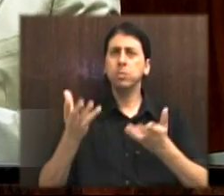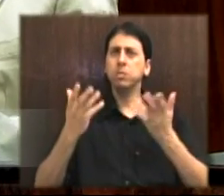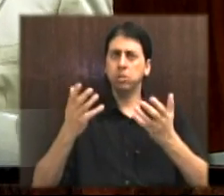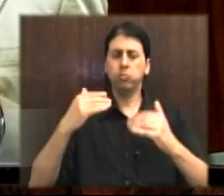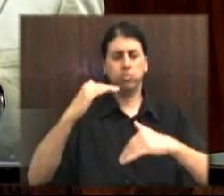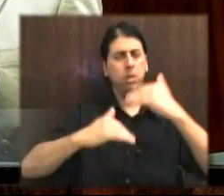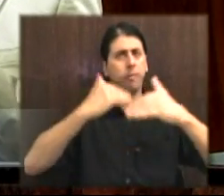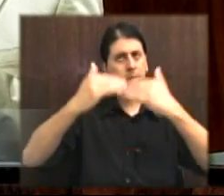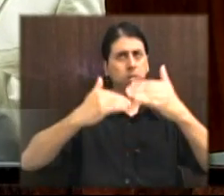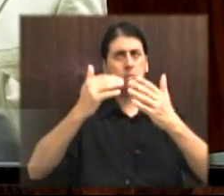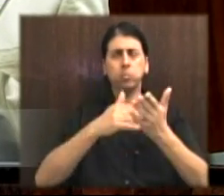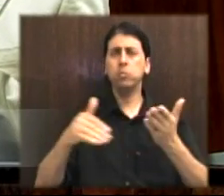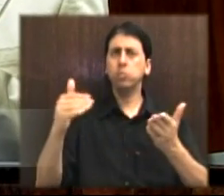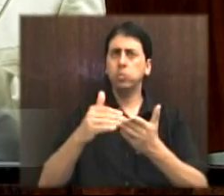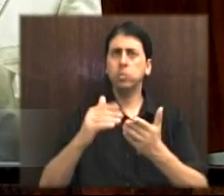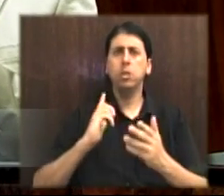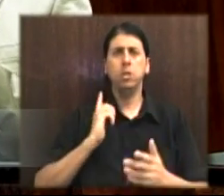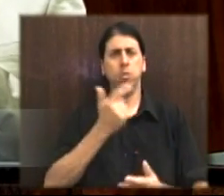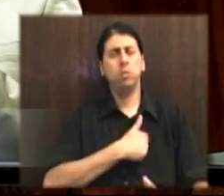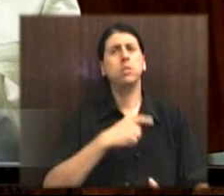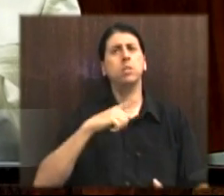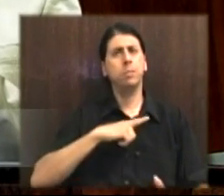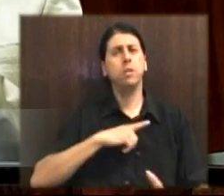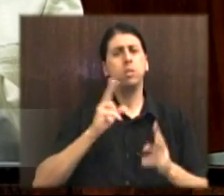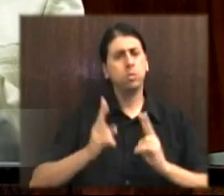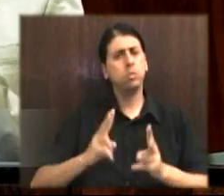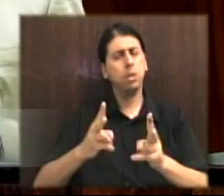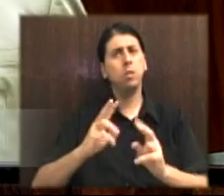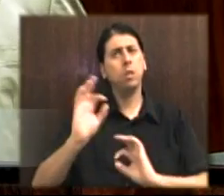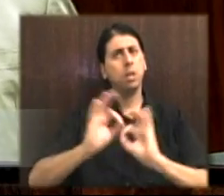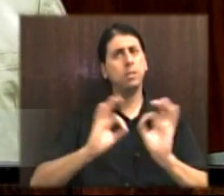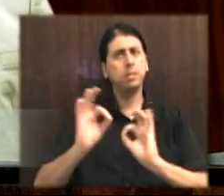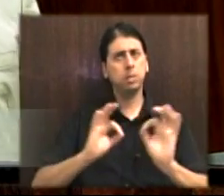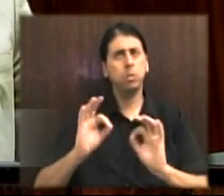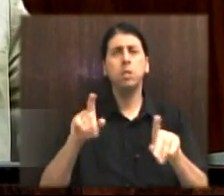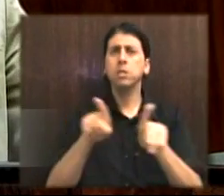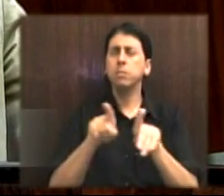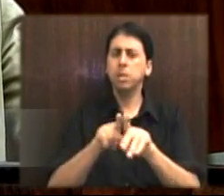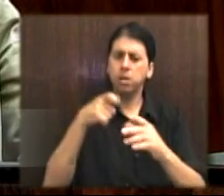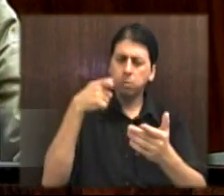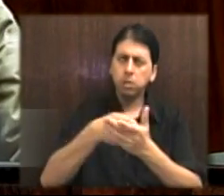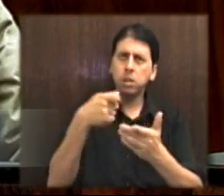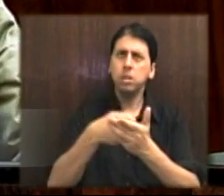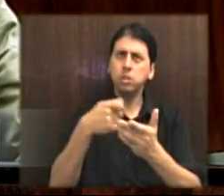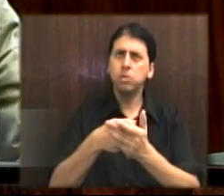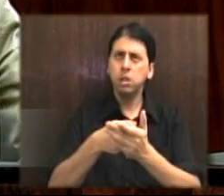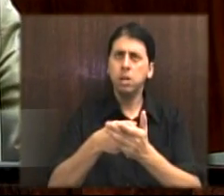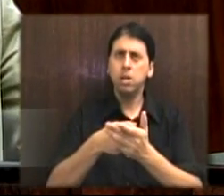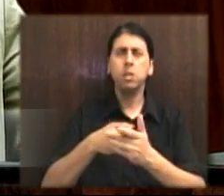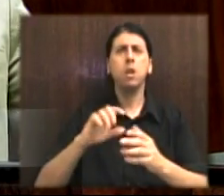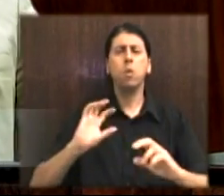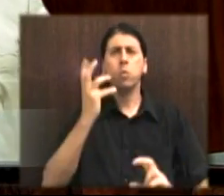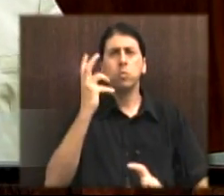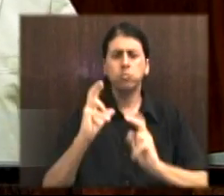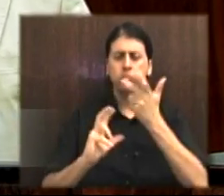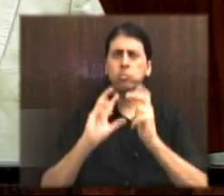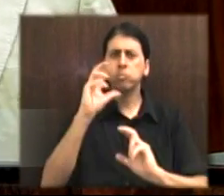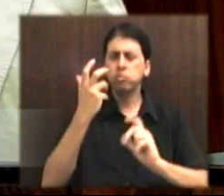avanços, nós temos que continuar nos organizando e batalhando para mais conquistas.